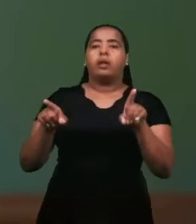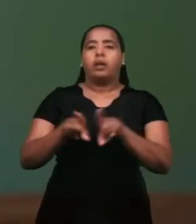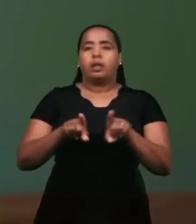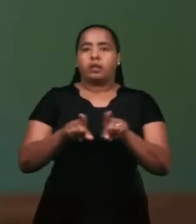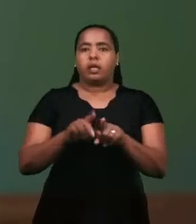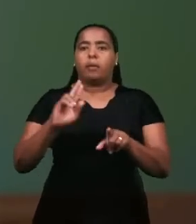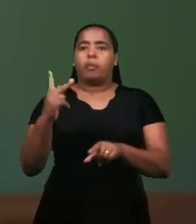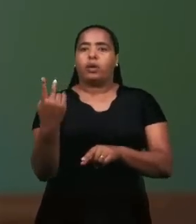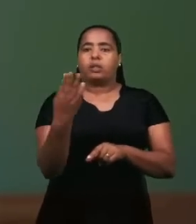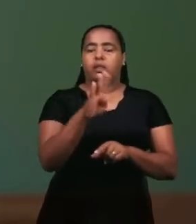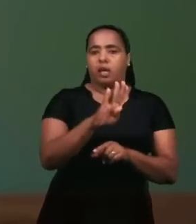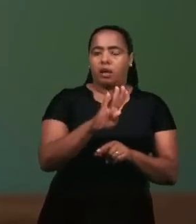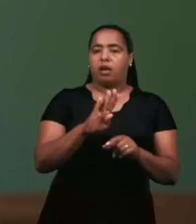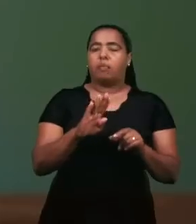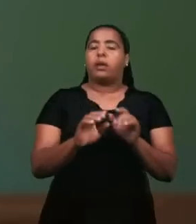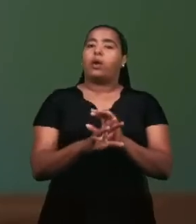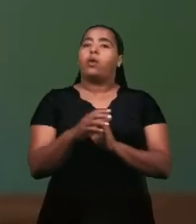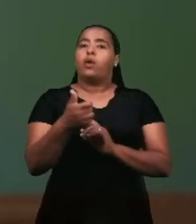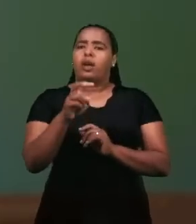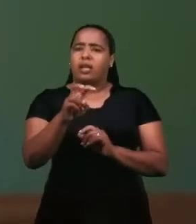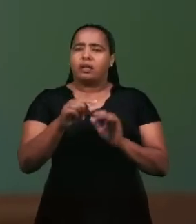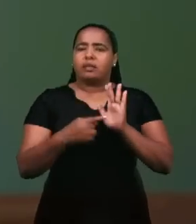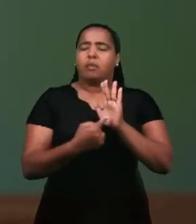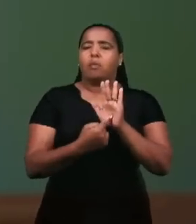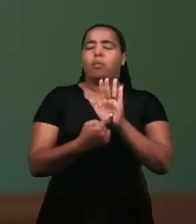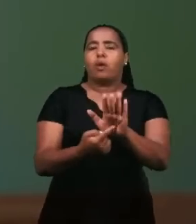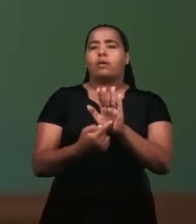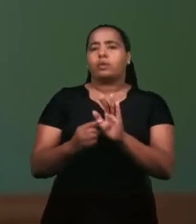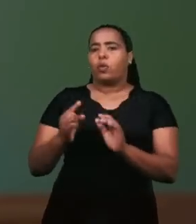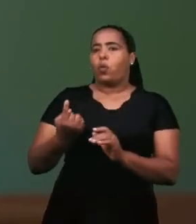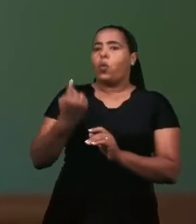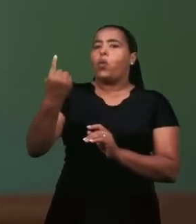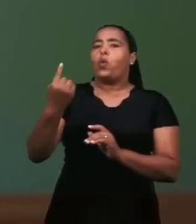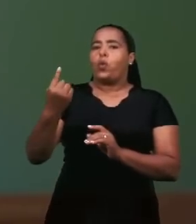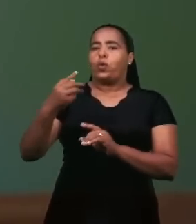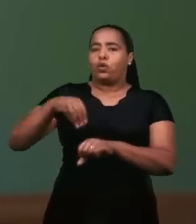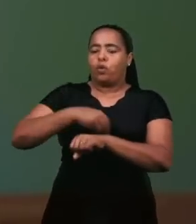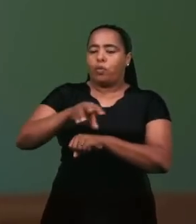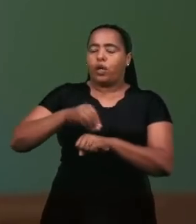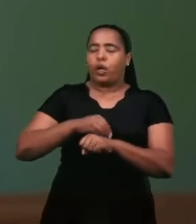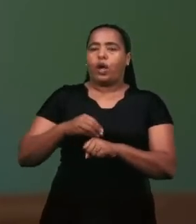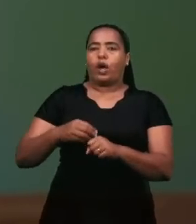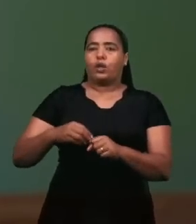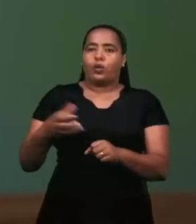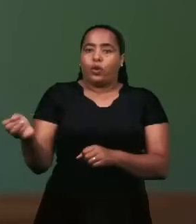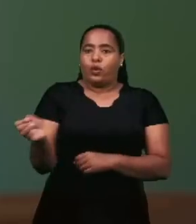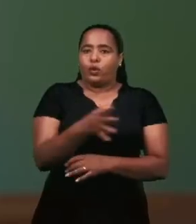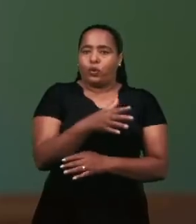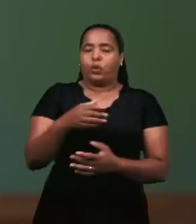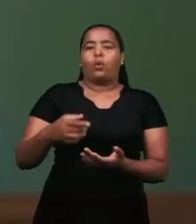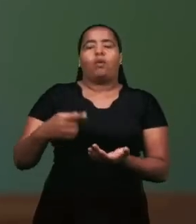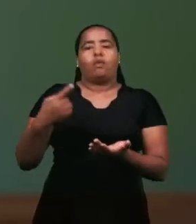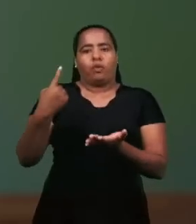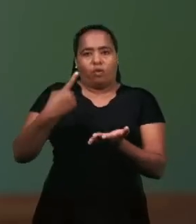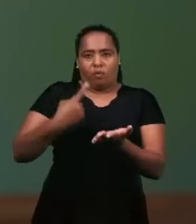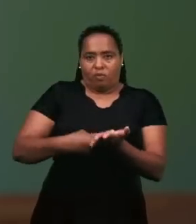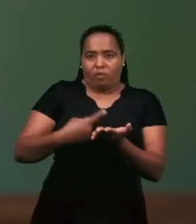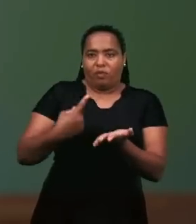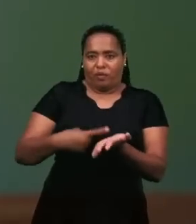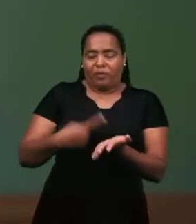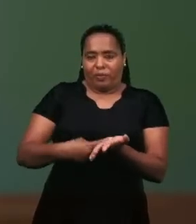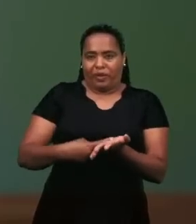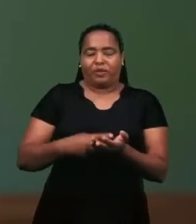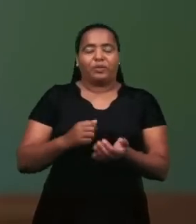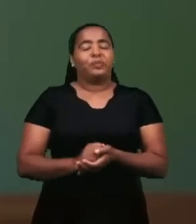o único mediador do Novo Pacto. Novo Pacto quer dizer do Novo Testamento. Muito bem colocado ali, porque a nossa pergunta